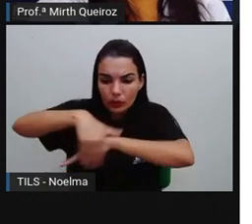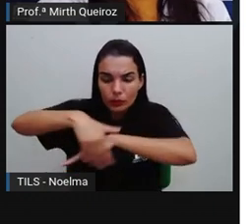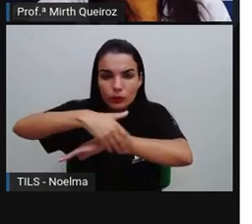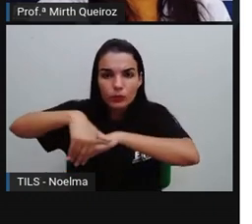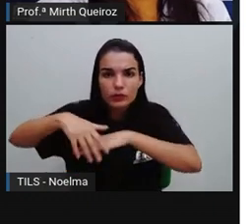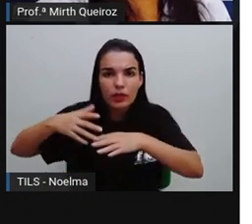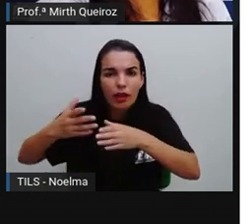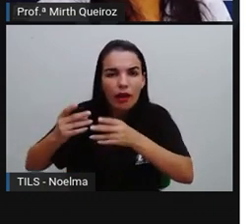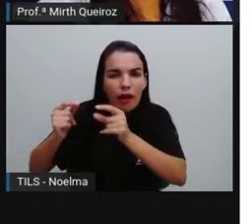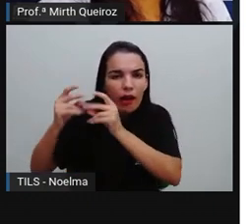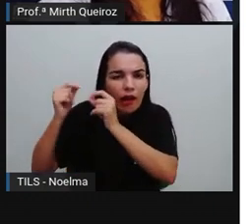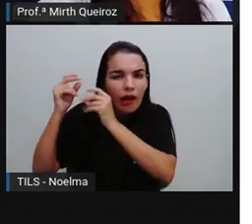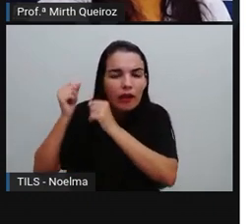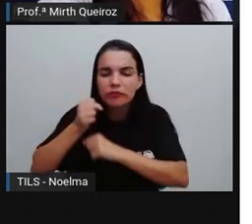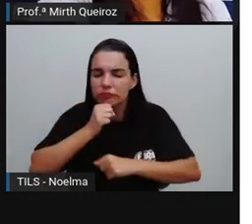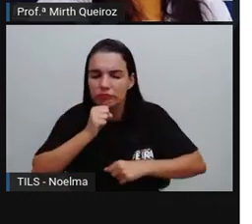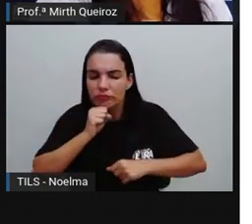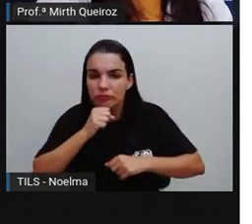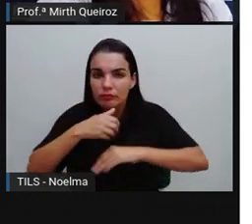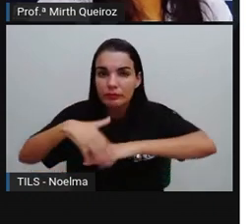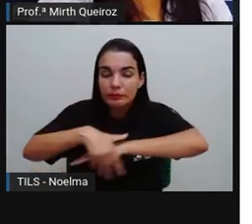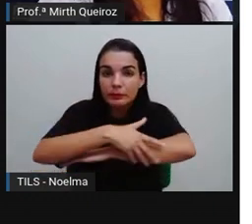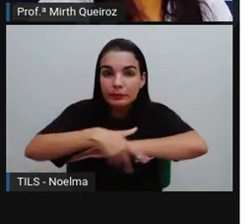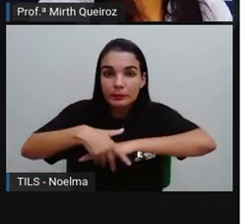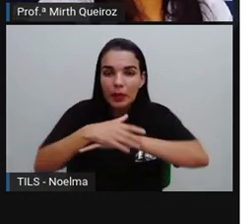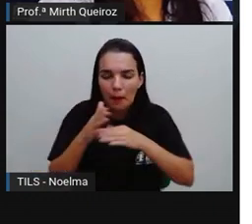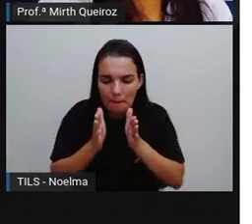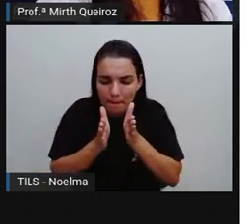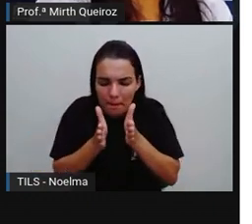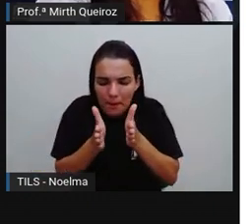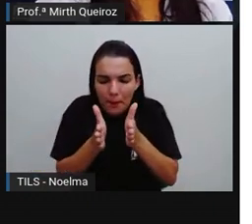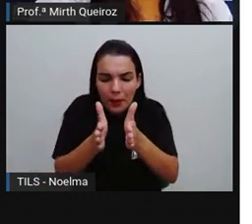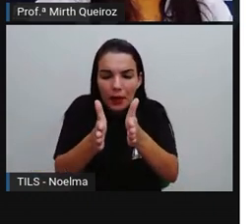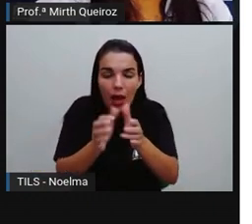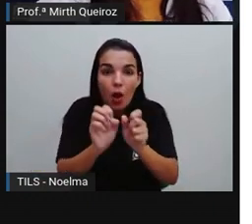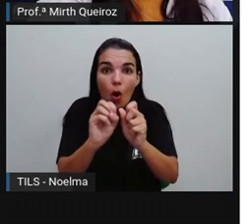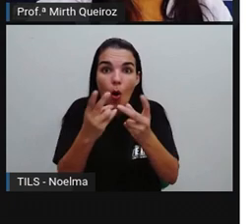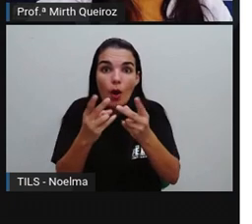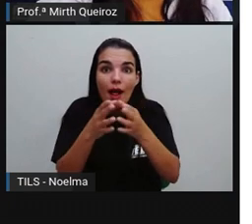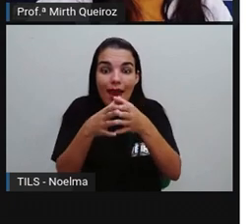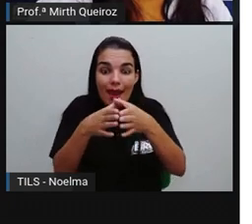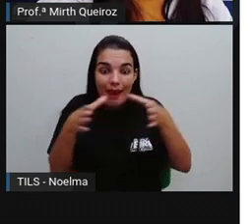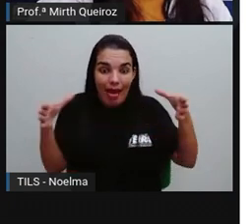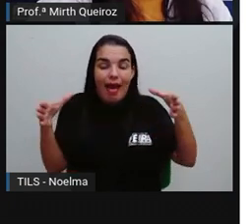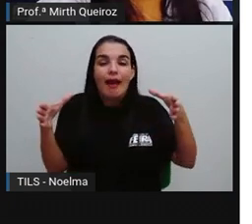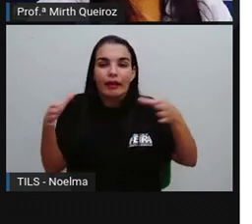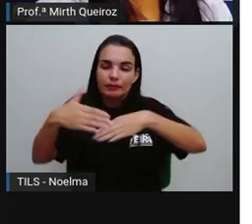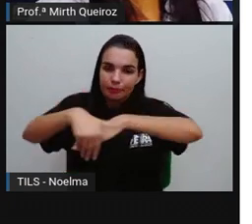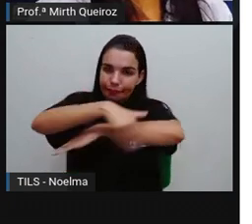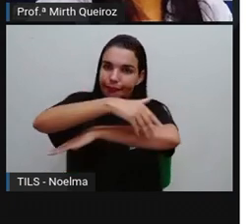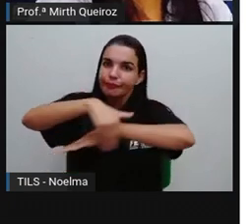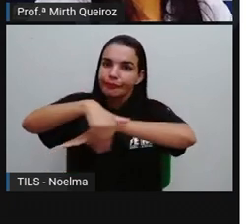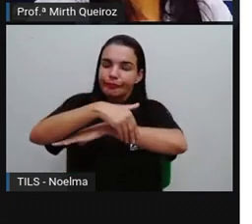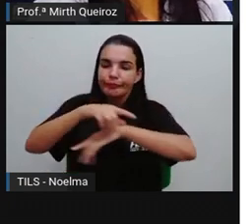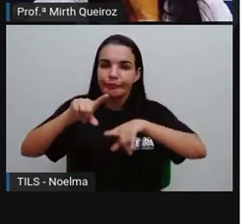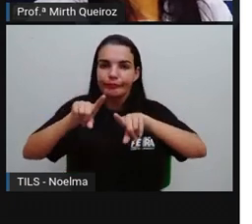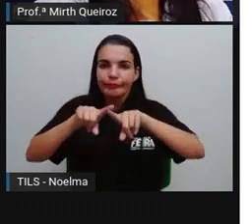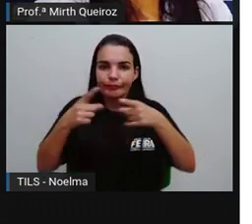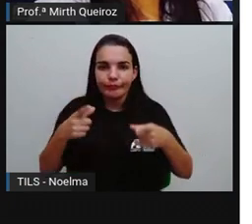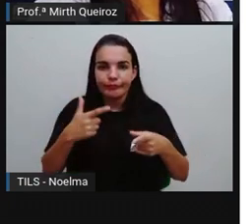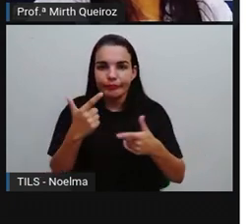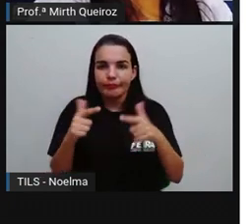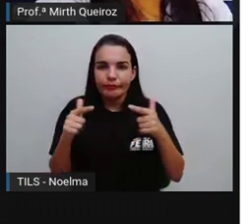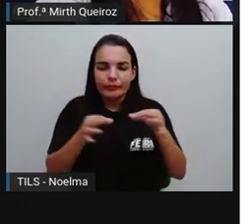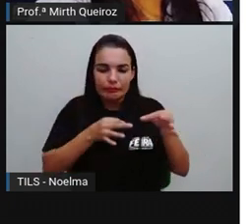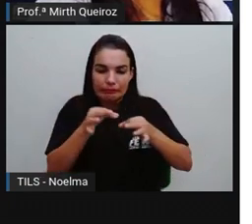bem desorganizadas. Geralmente são ruas muito estreitas, ou pode ser que sejam ruas muito largas, né? Até mesmo a